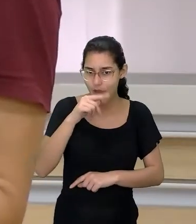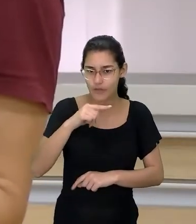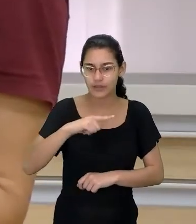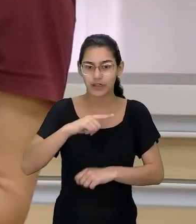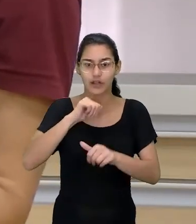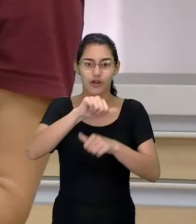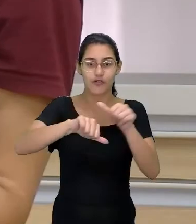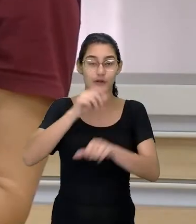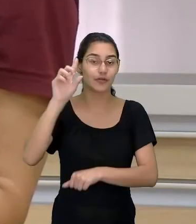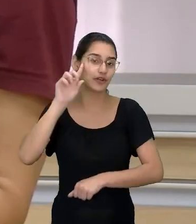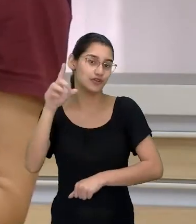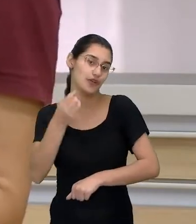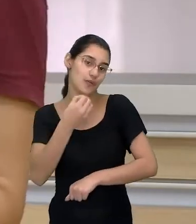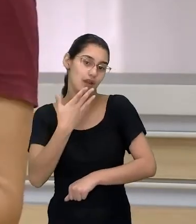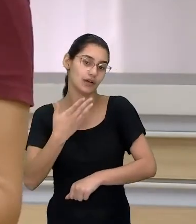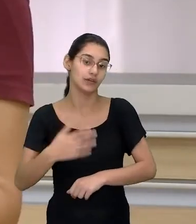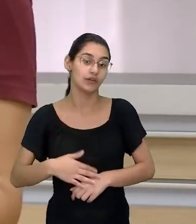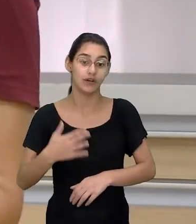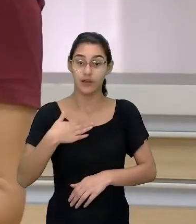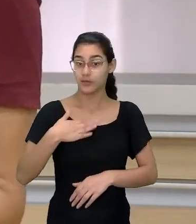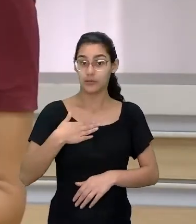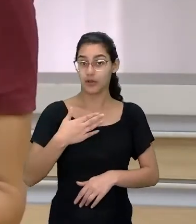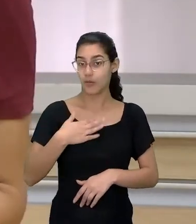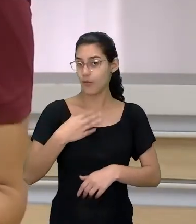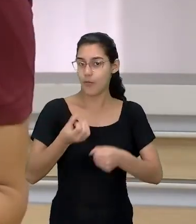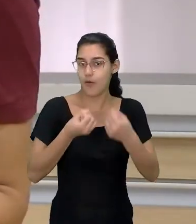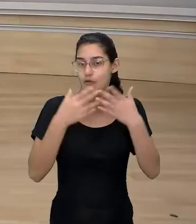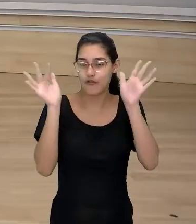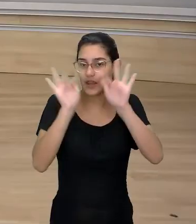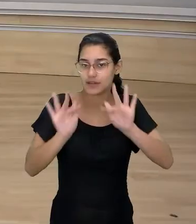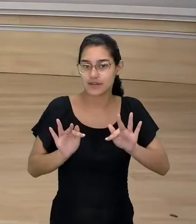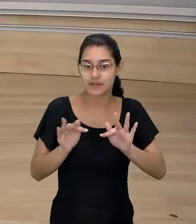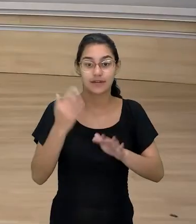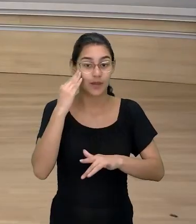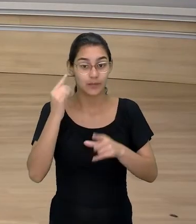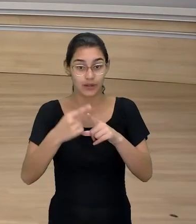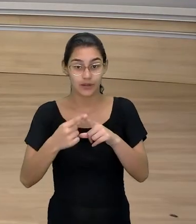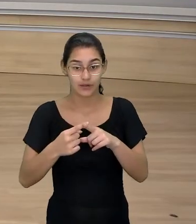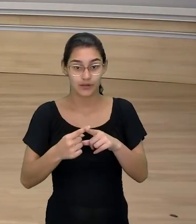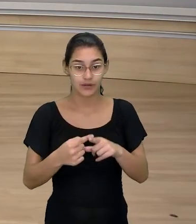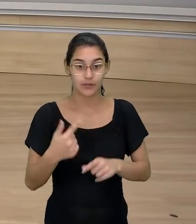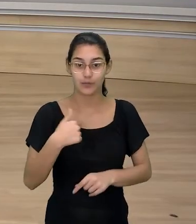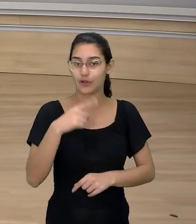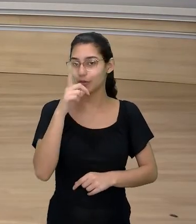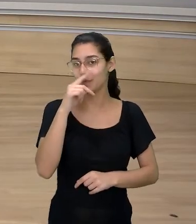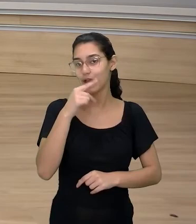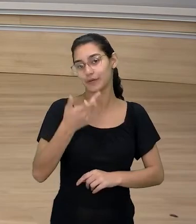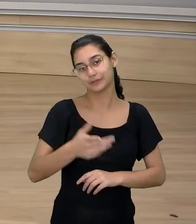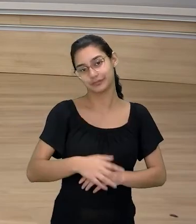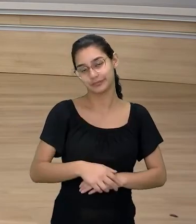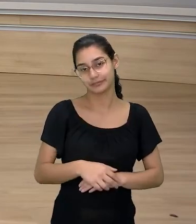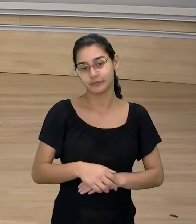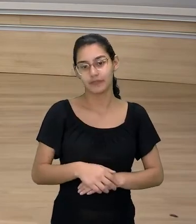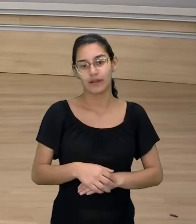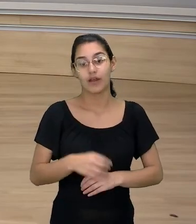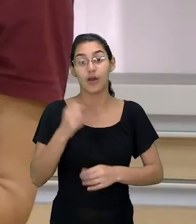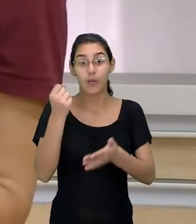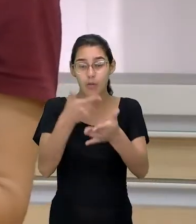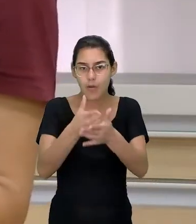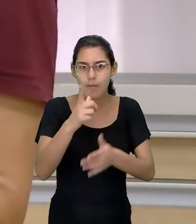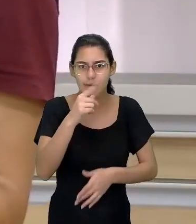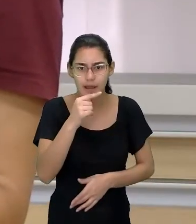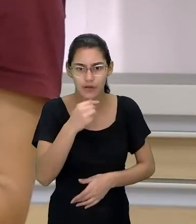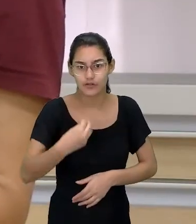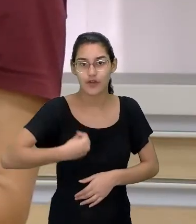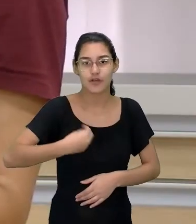transforma o seu dia num dia melhor. Olha para mim, olha o bom humor que eu estou. Sabe por quê? eu tomei essa água. Compre essa água,